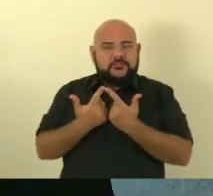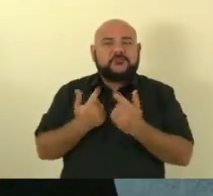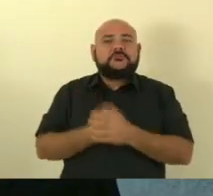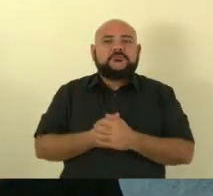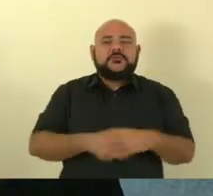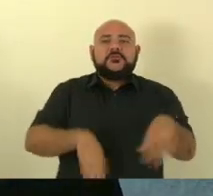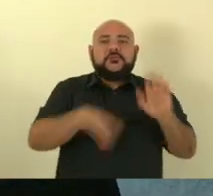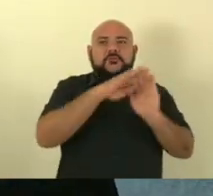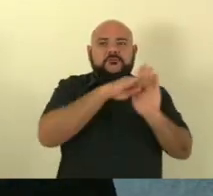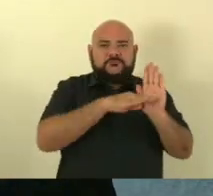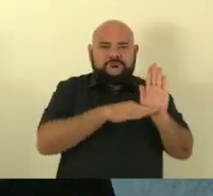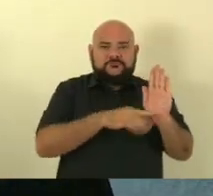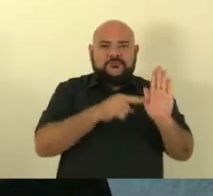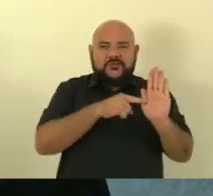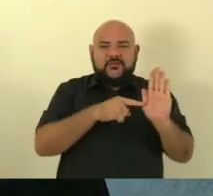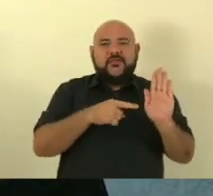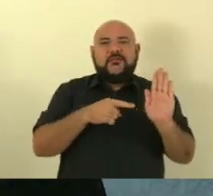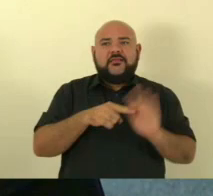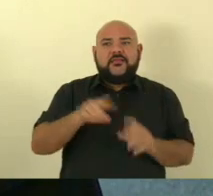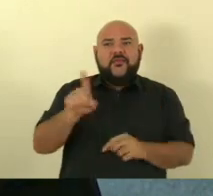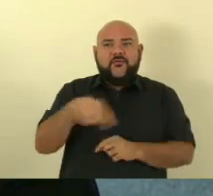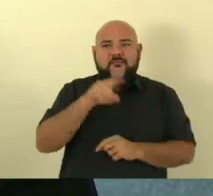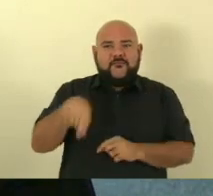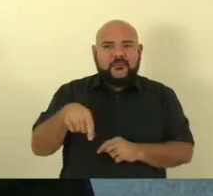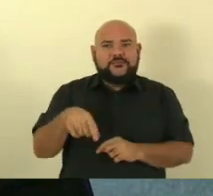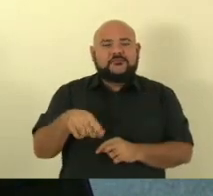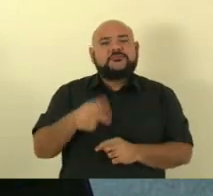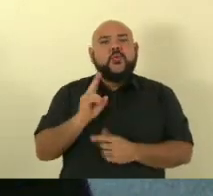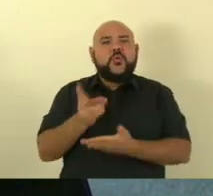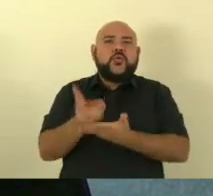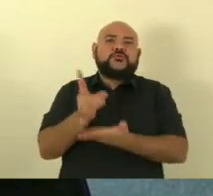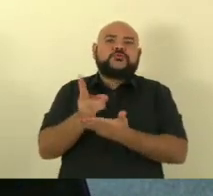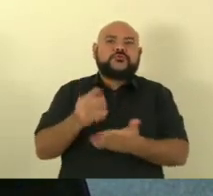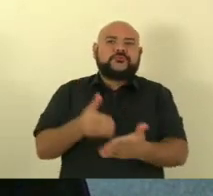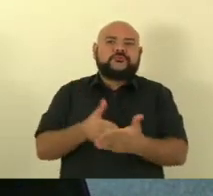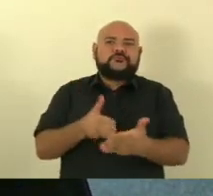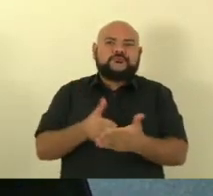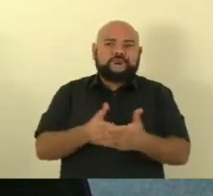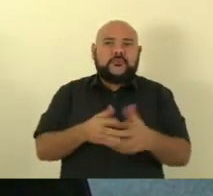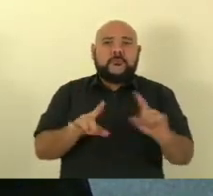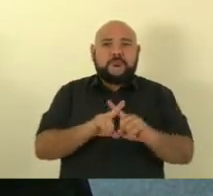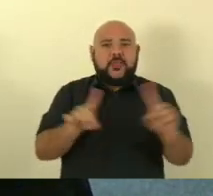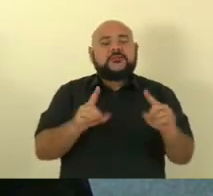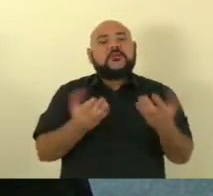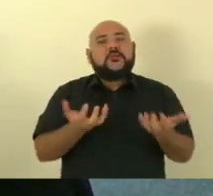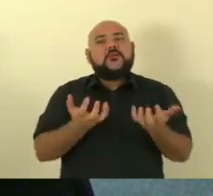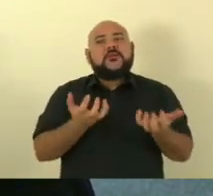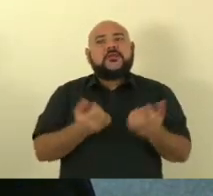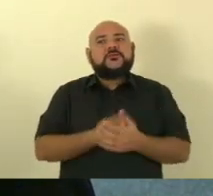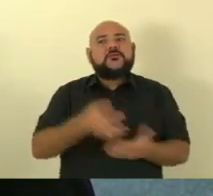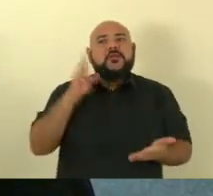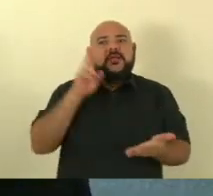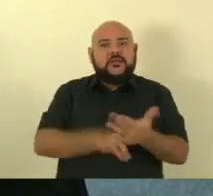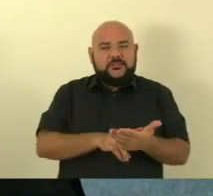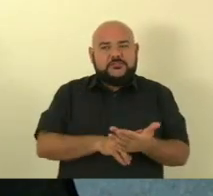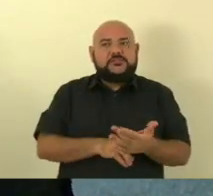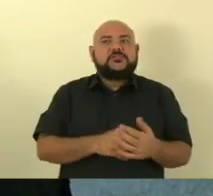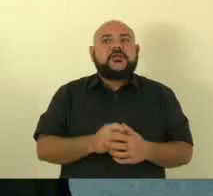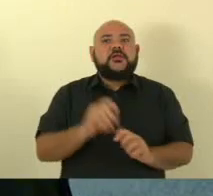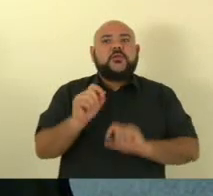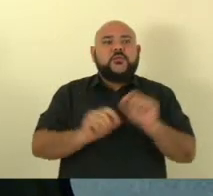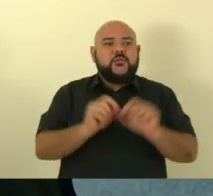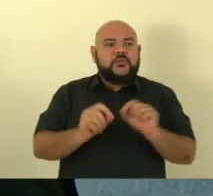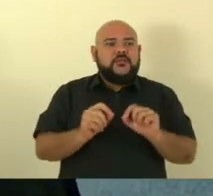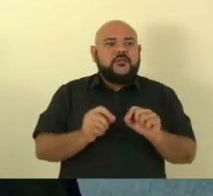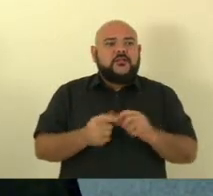veto vai continuar travada, mas eu gostaria de fazer o registro agradecendo aos demais pares,